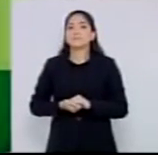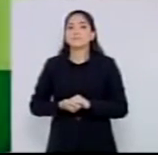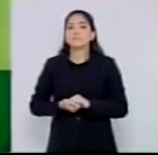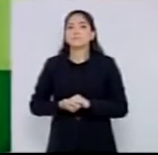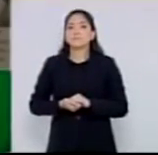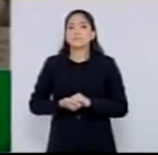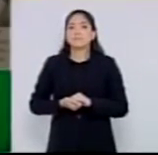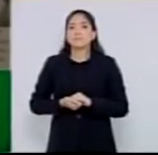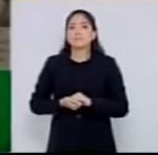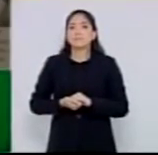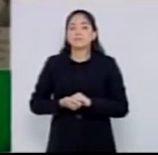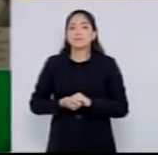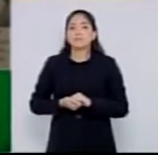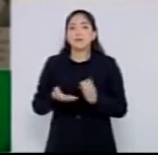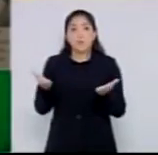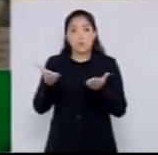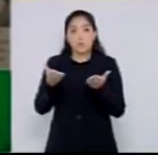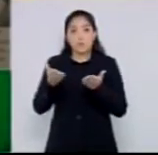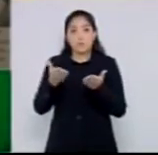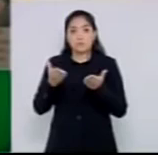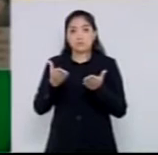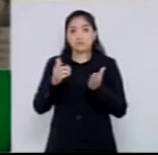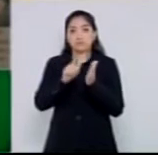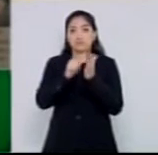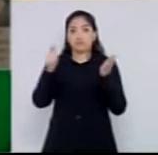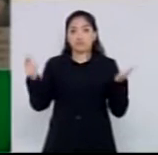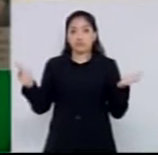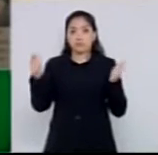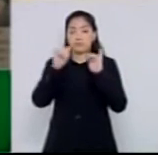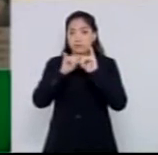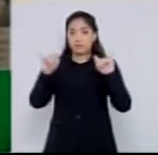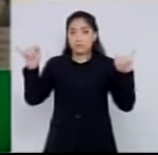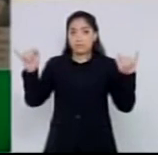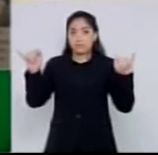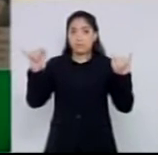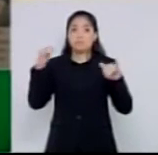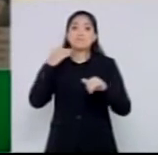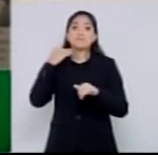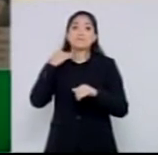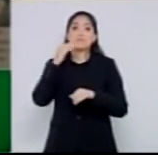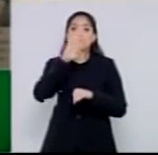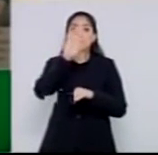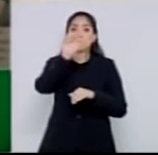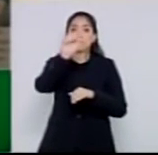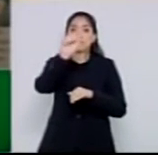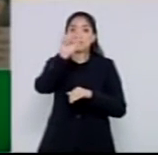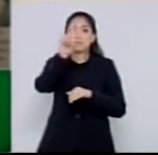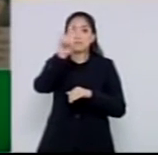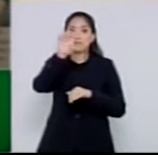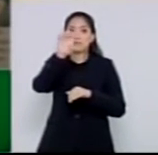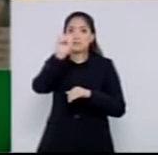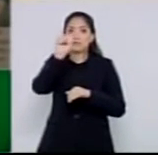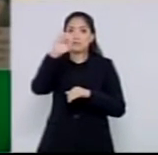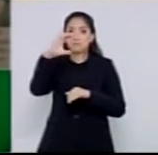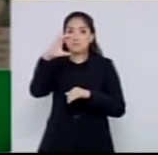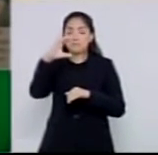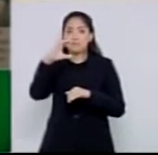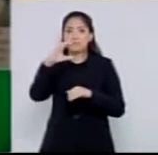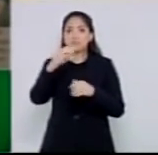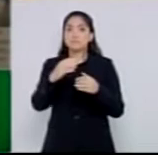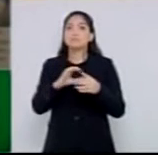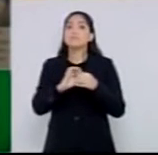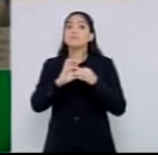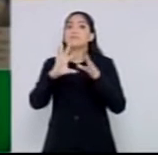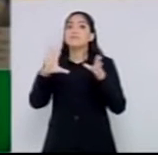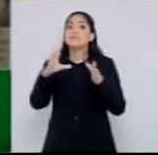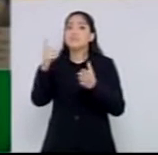a matéria que saiu hoje no Jornal da Notícia, Badesco libera verba para 48 ruas de Joinville, essa